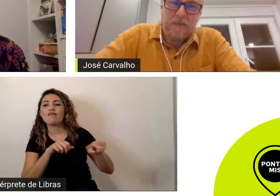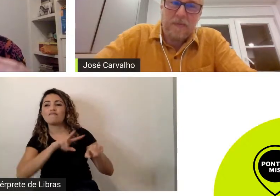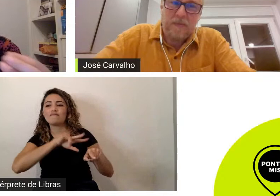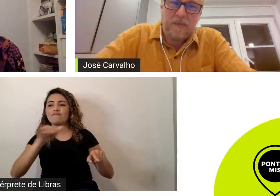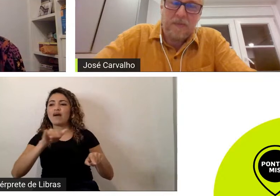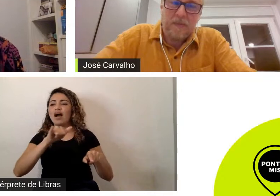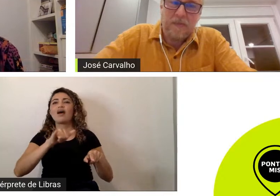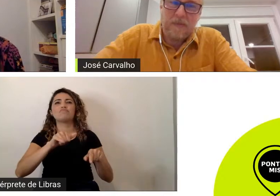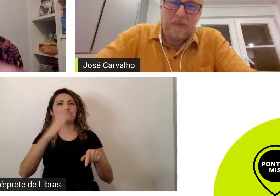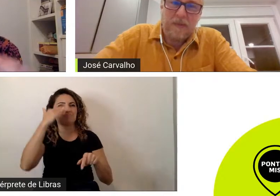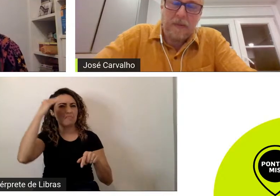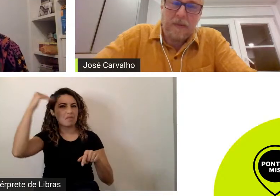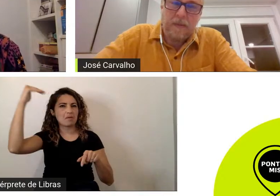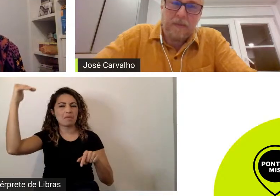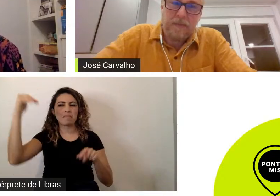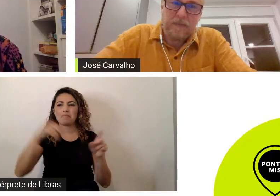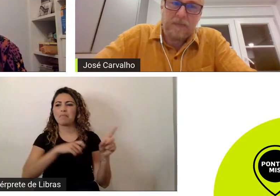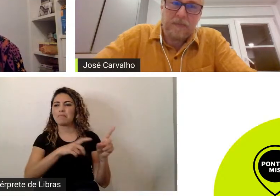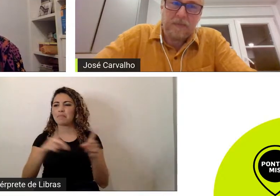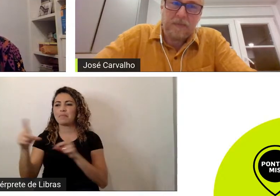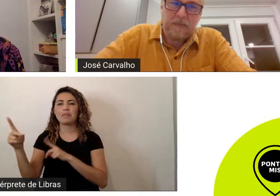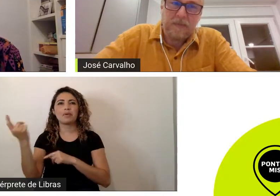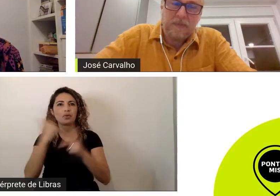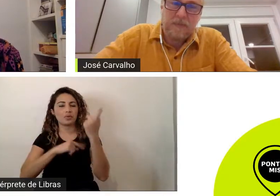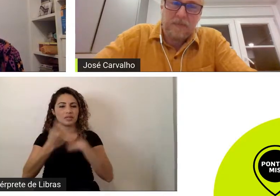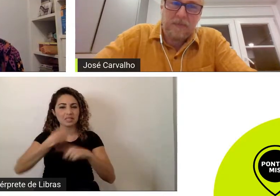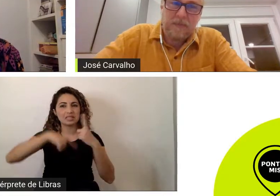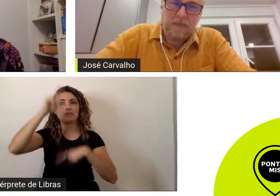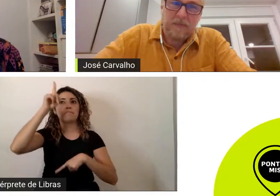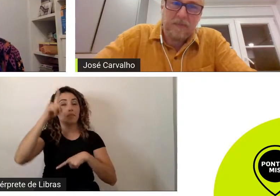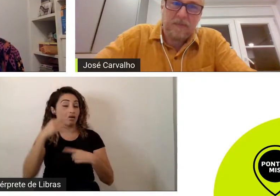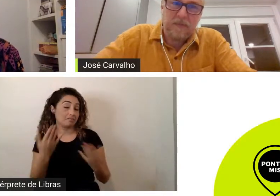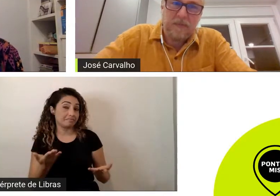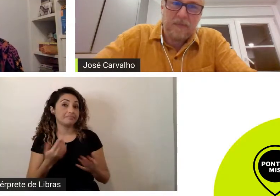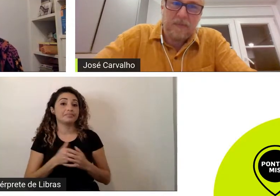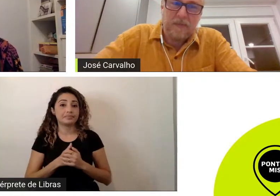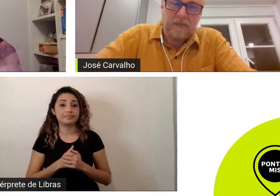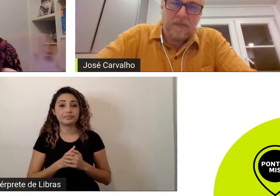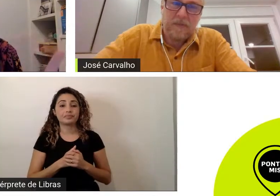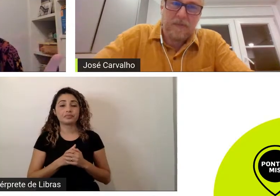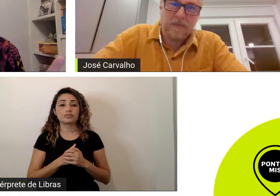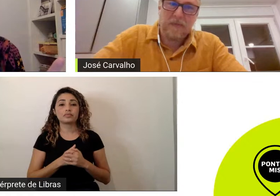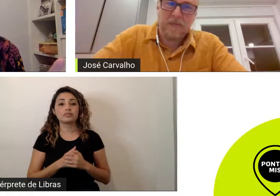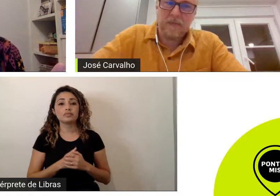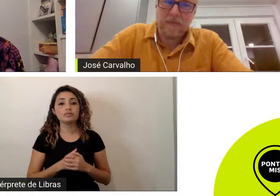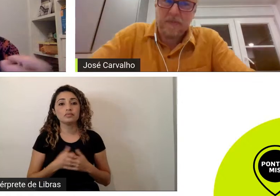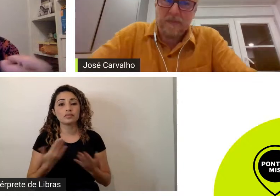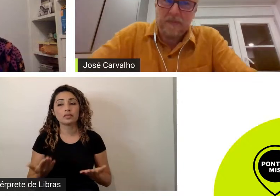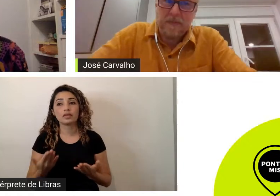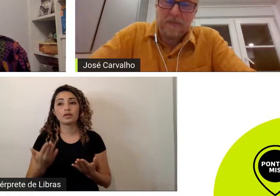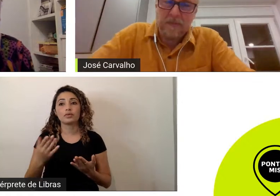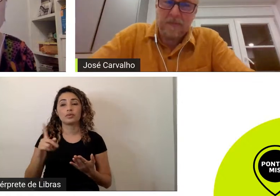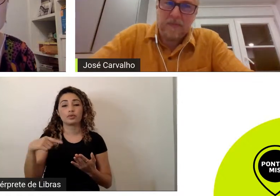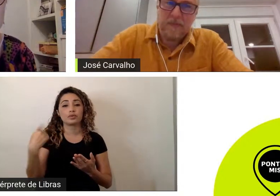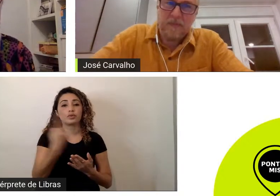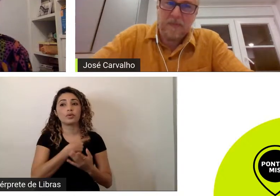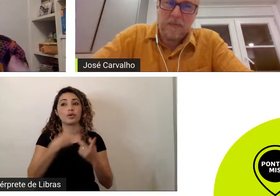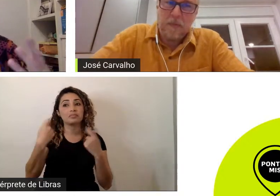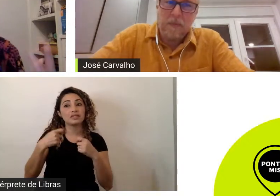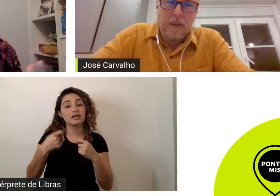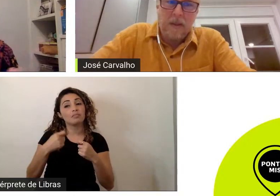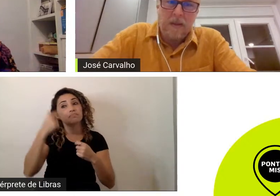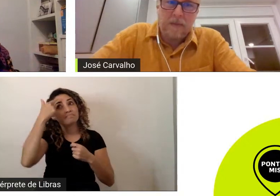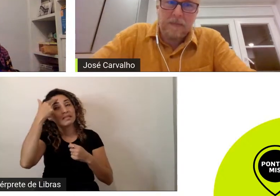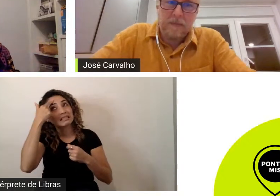atuar ali e dar um bom resultado na bilheteria acho que são coisas de repente que a gente tem que separar queria ouvir sua opinião